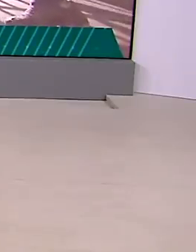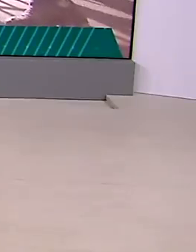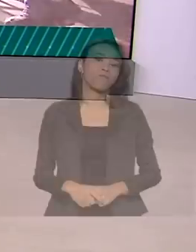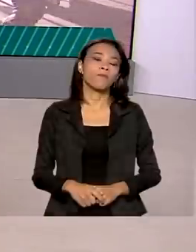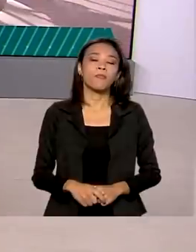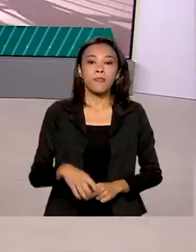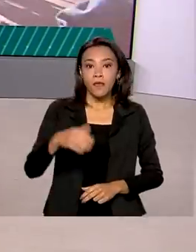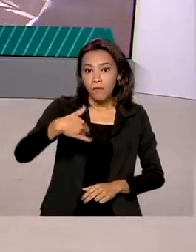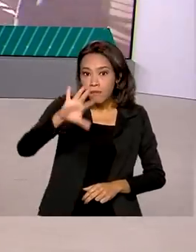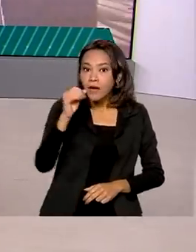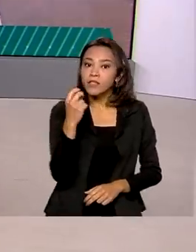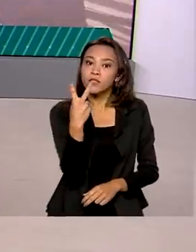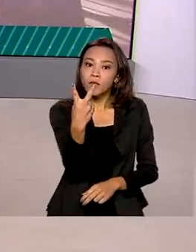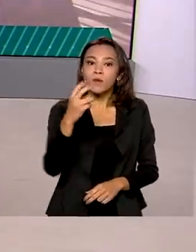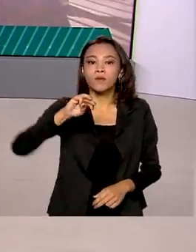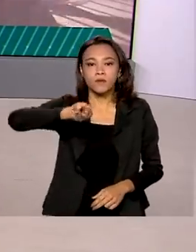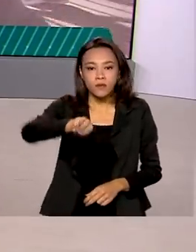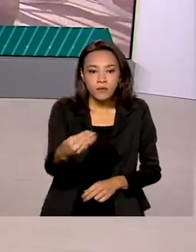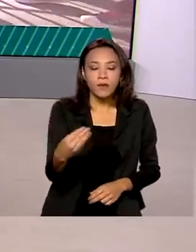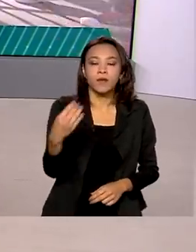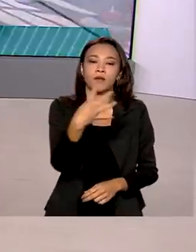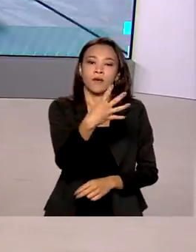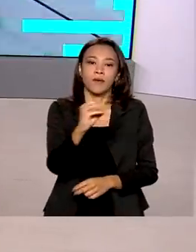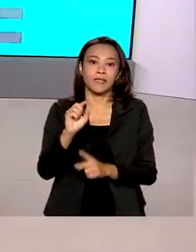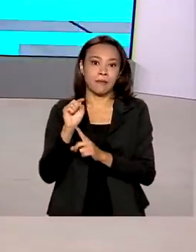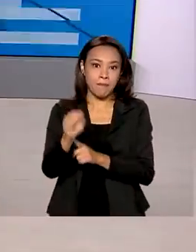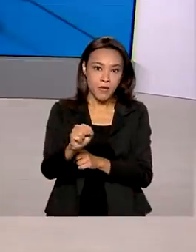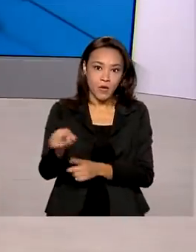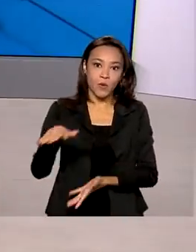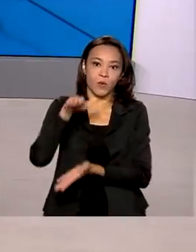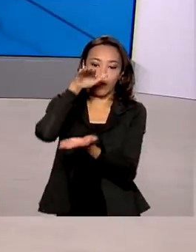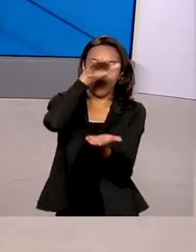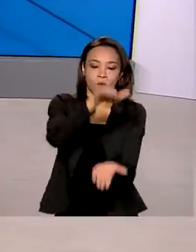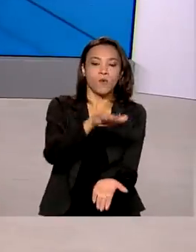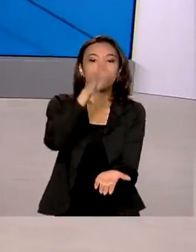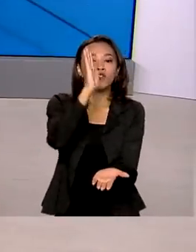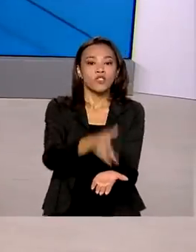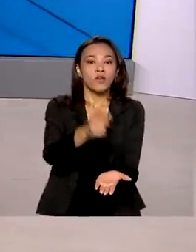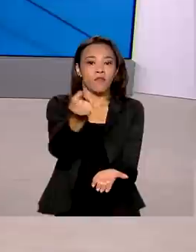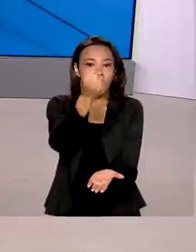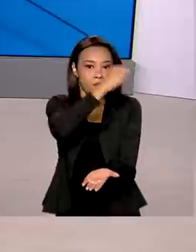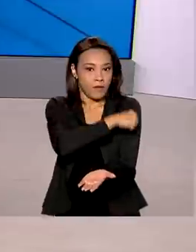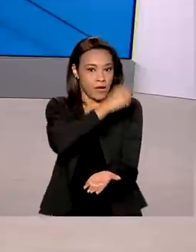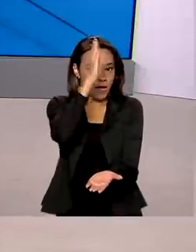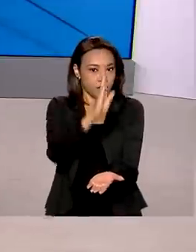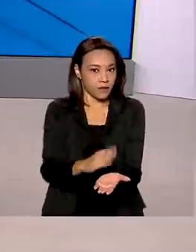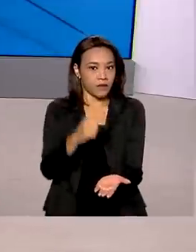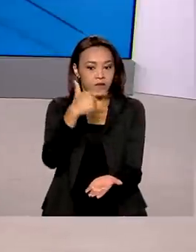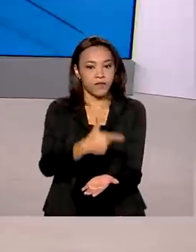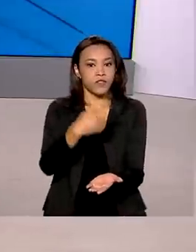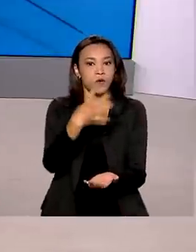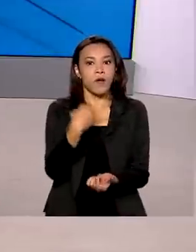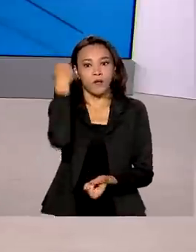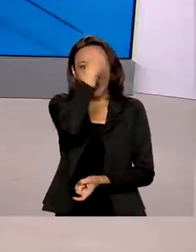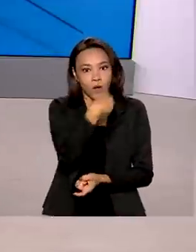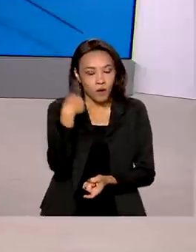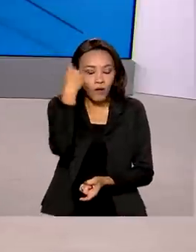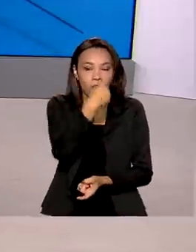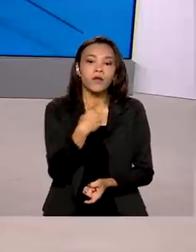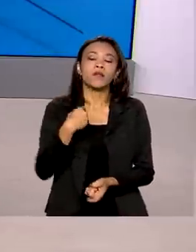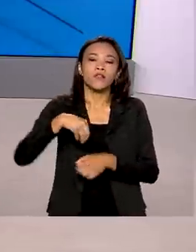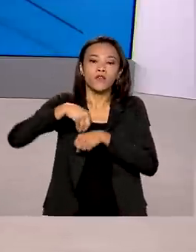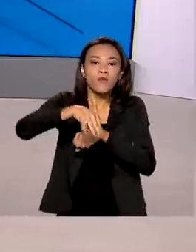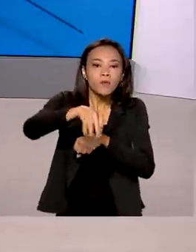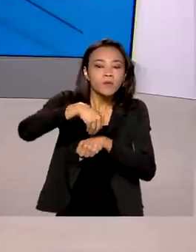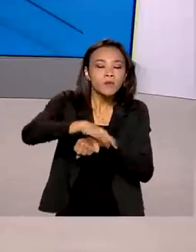Mais de 2 milhões e 400 mil doses de vacinas foram aplicadas no Brasil nas últimas 24 horas, segundo